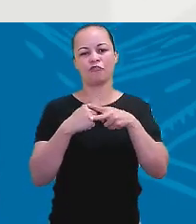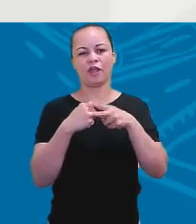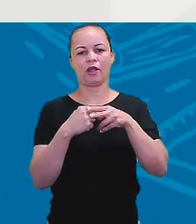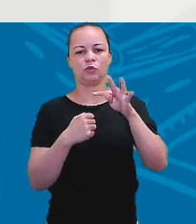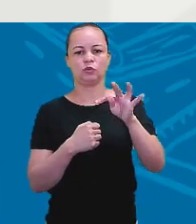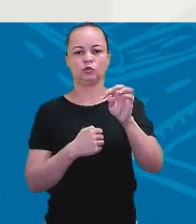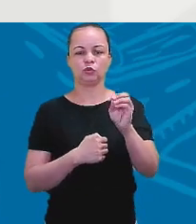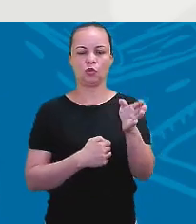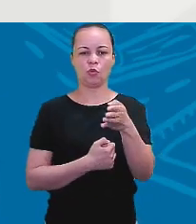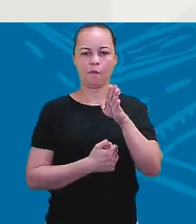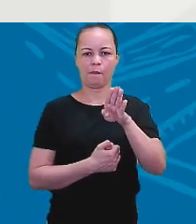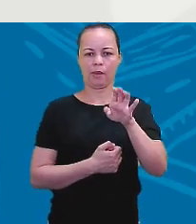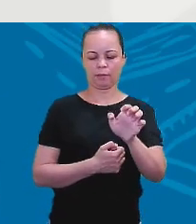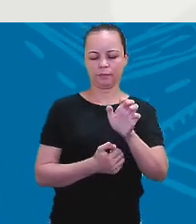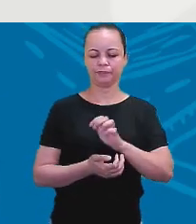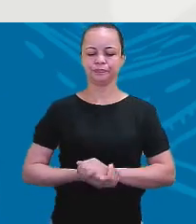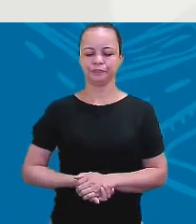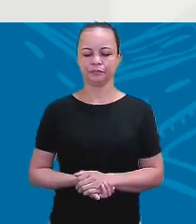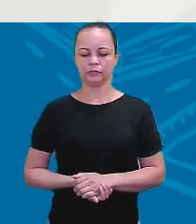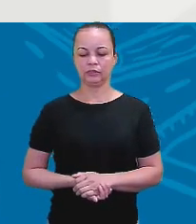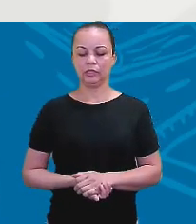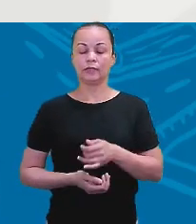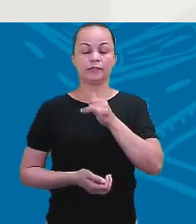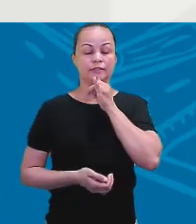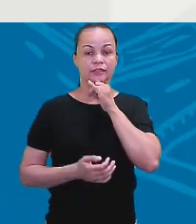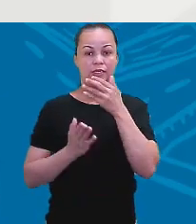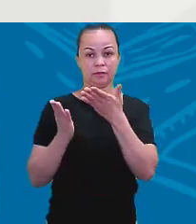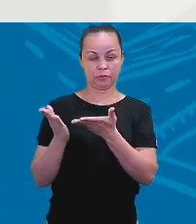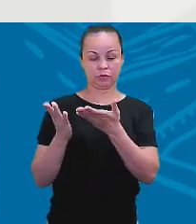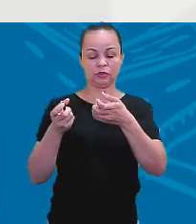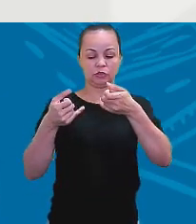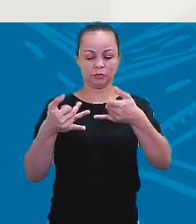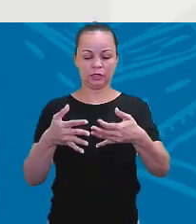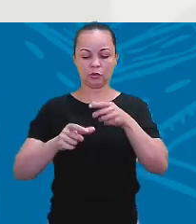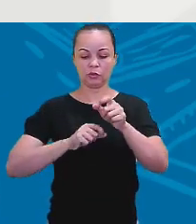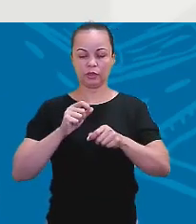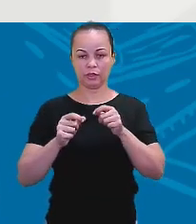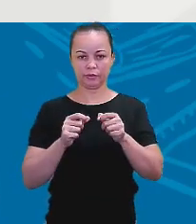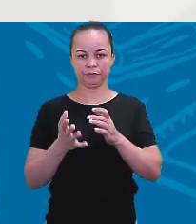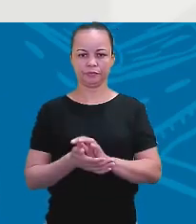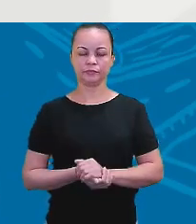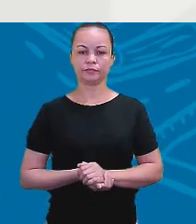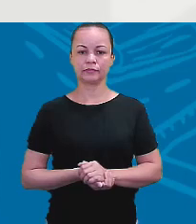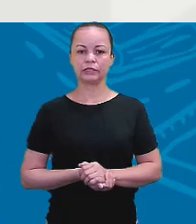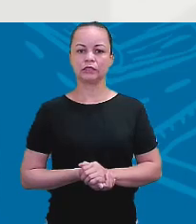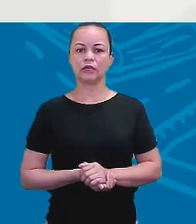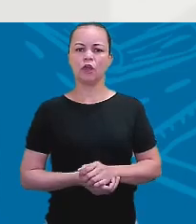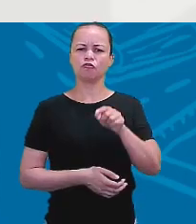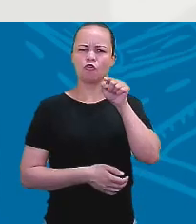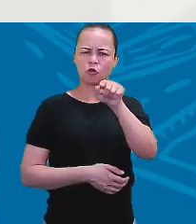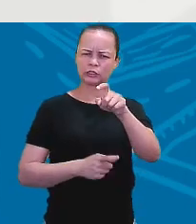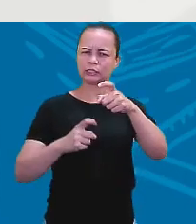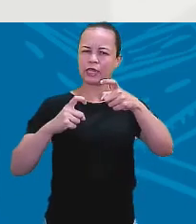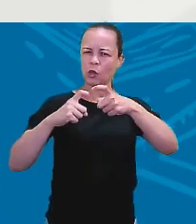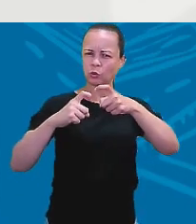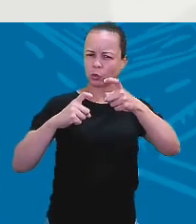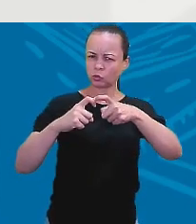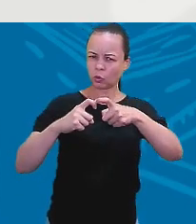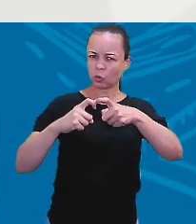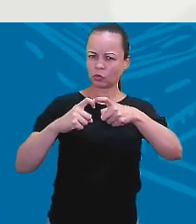Vejam só. Nesse exemplo, eu digo, You are a doctor. Você é um doutor.